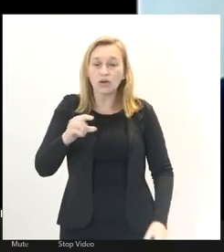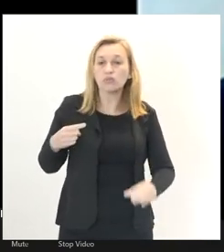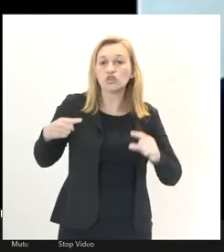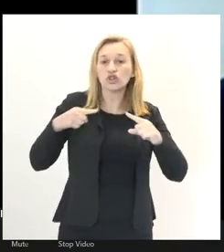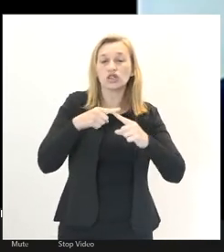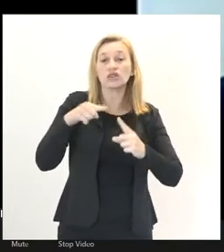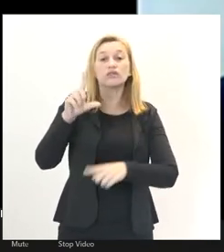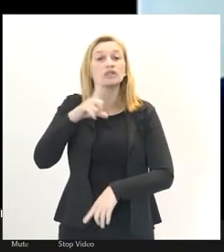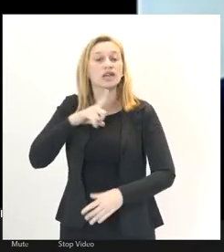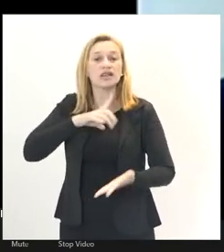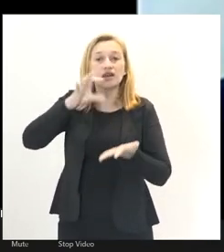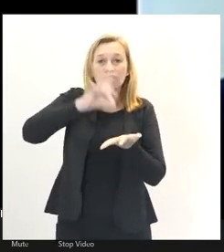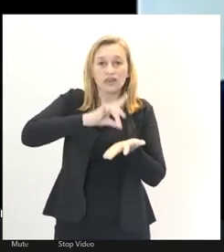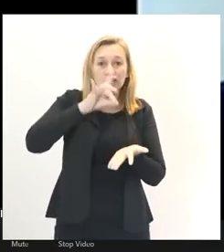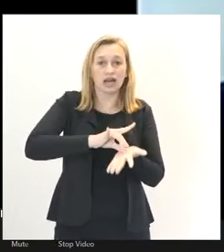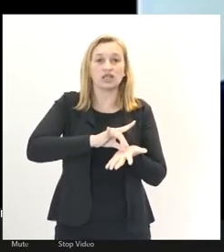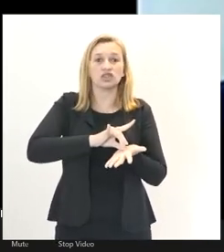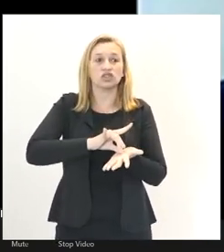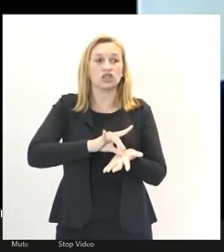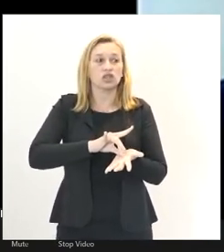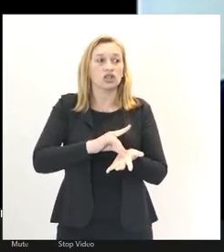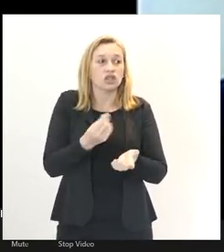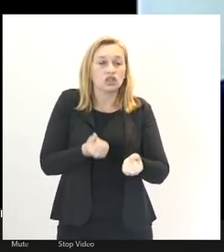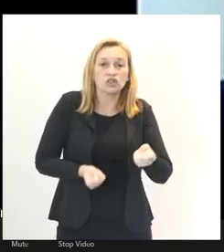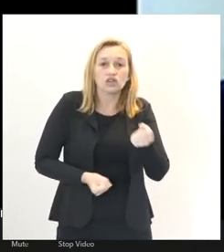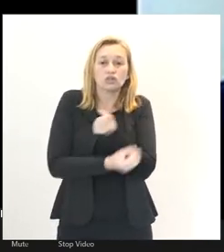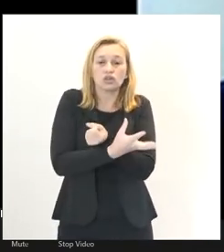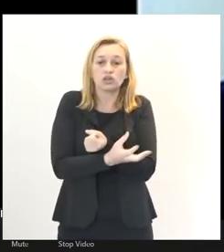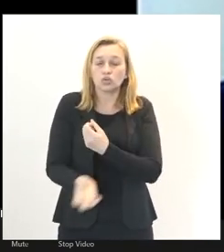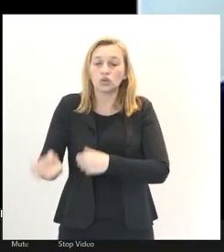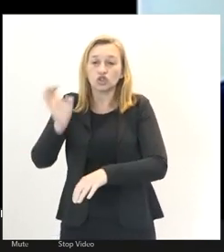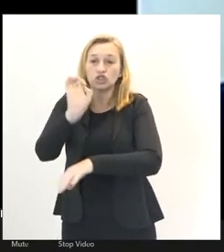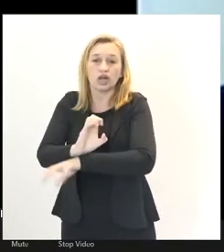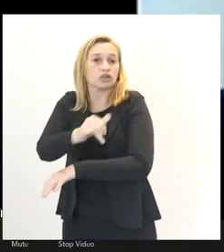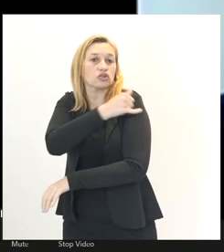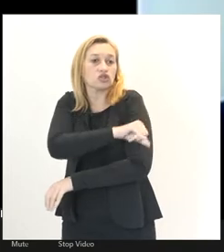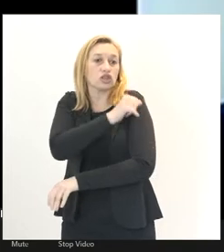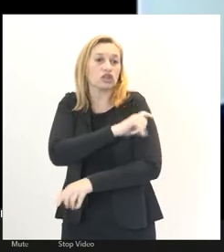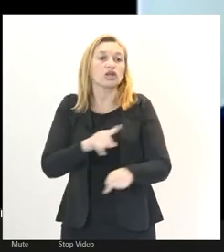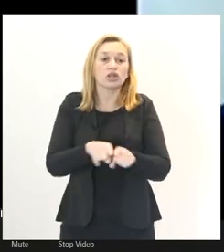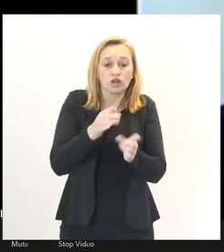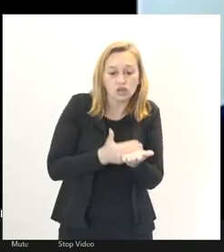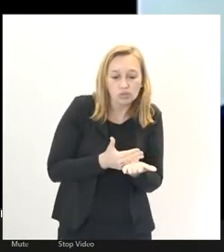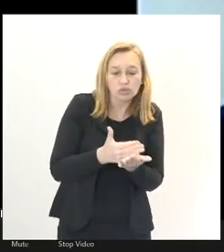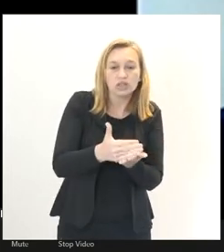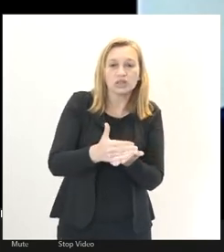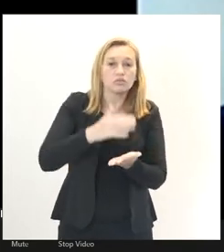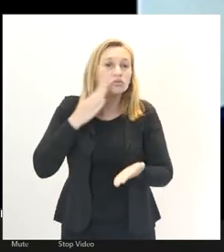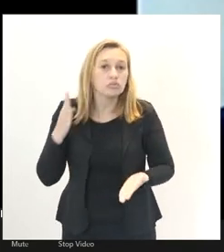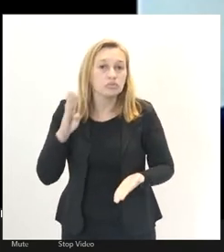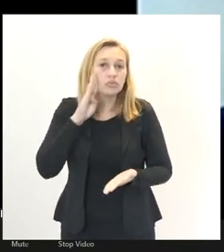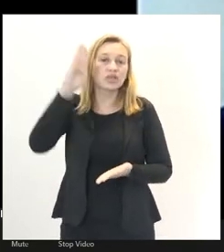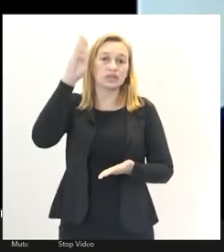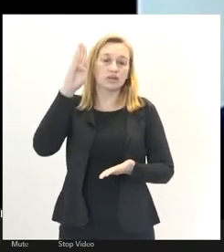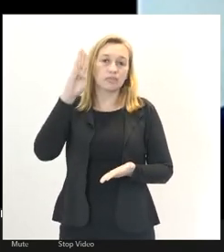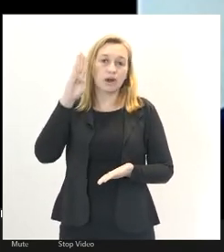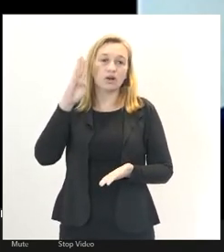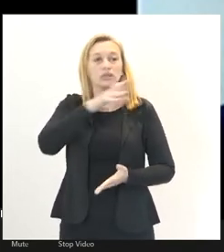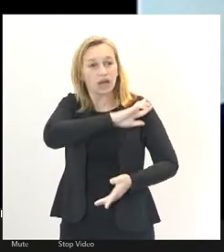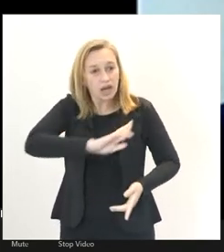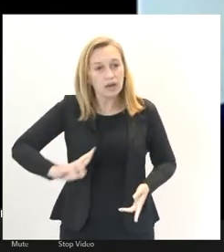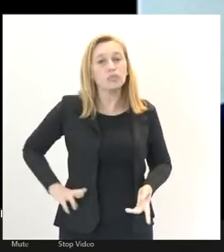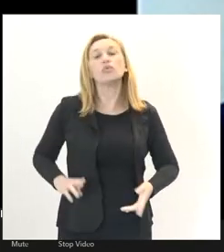na verdade, de corromper o Estado de Direito e os princípios basilares da República